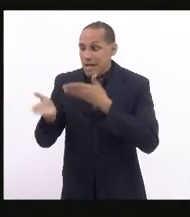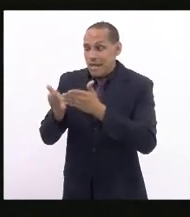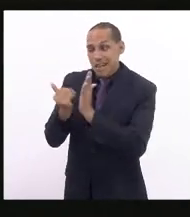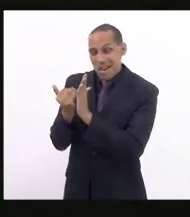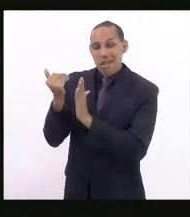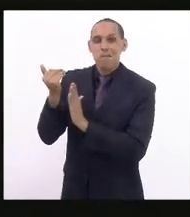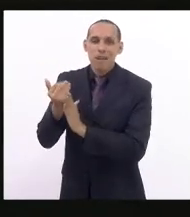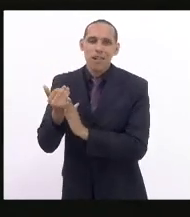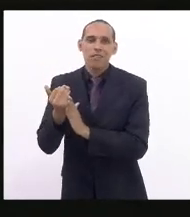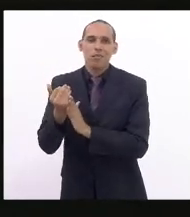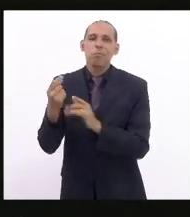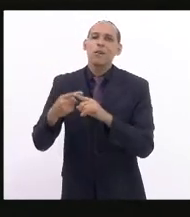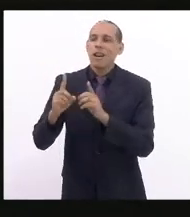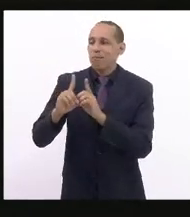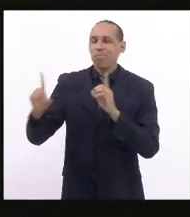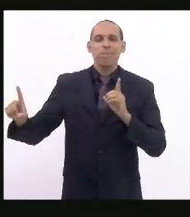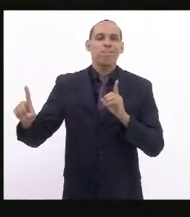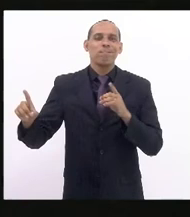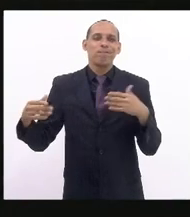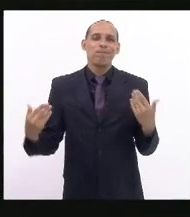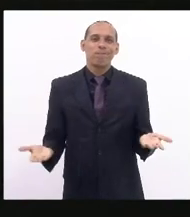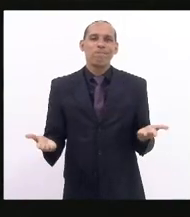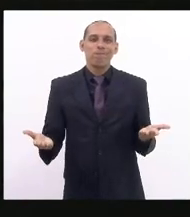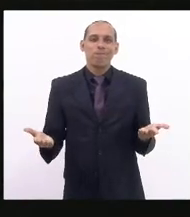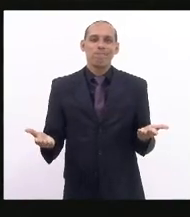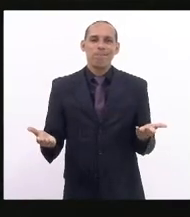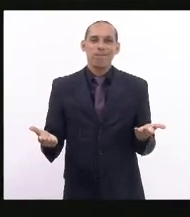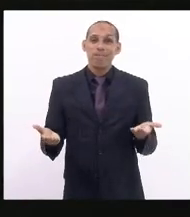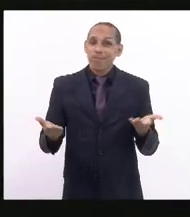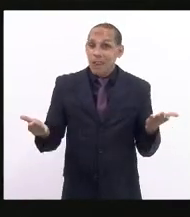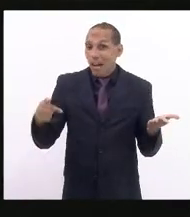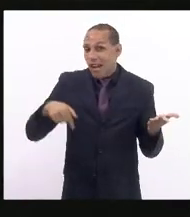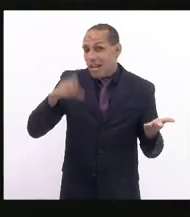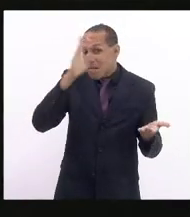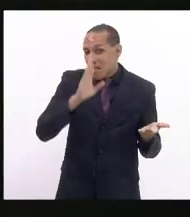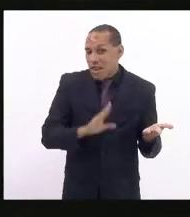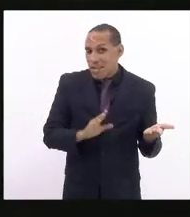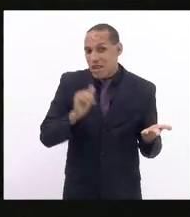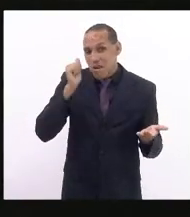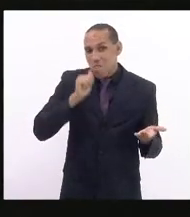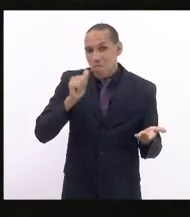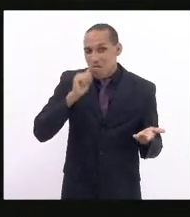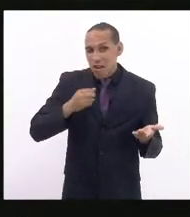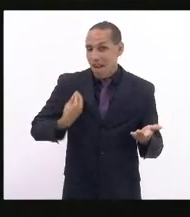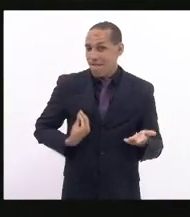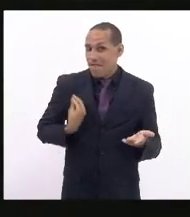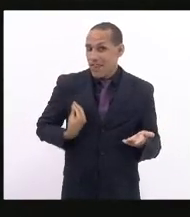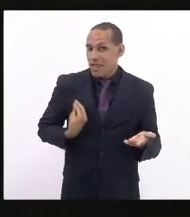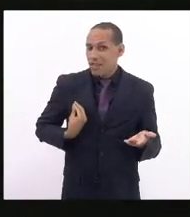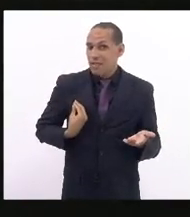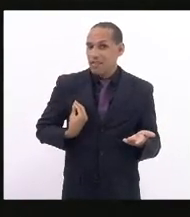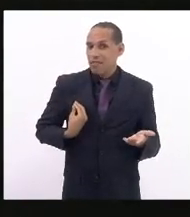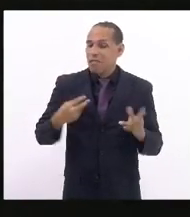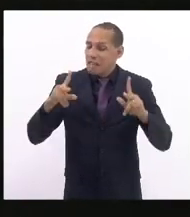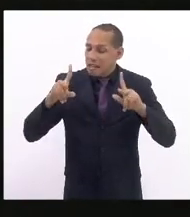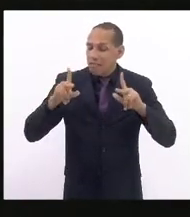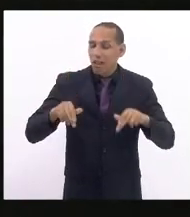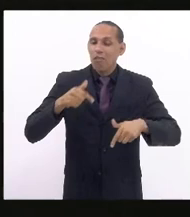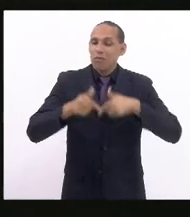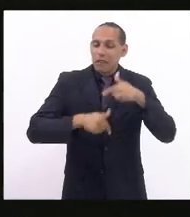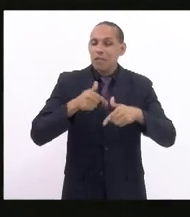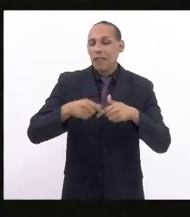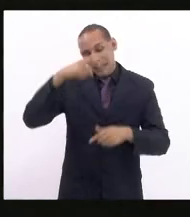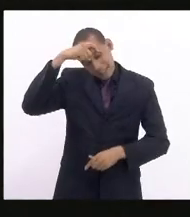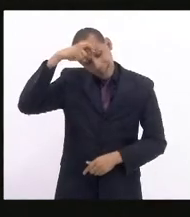no Brasil na condição de ser mulher representa muito trabalho,